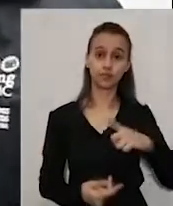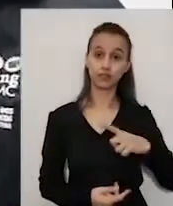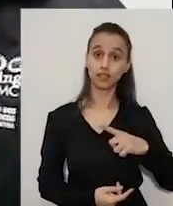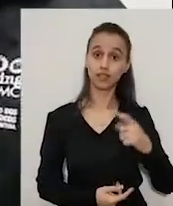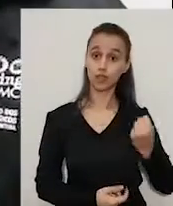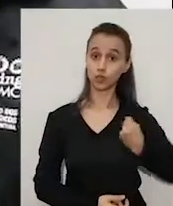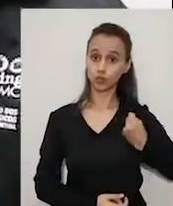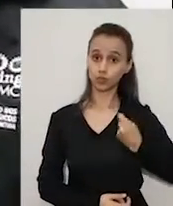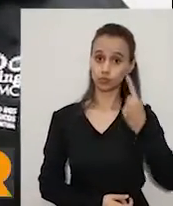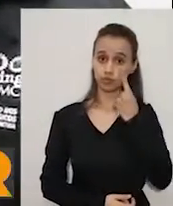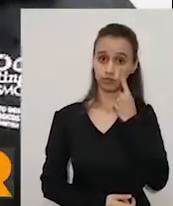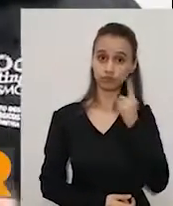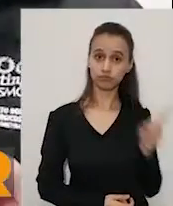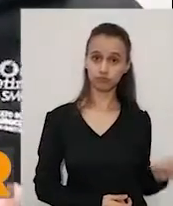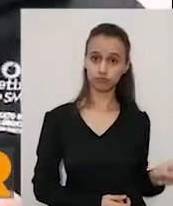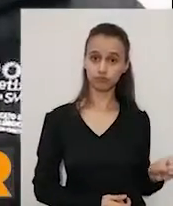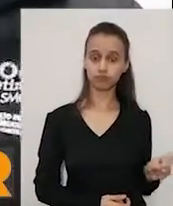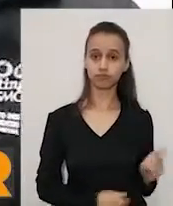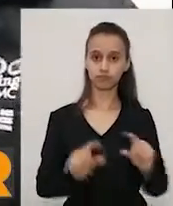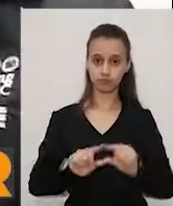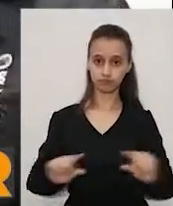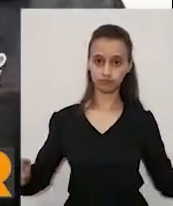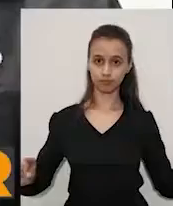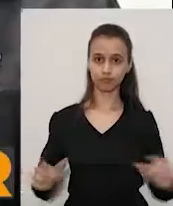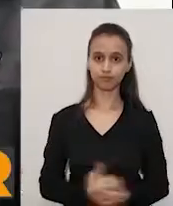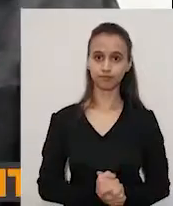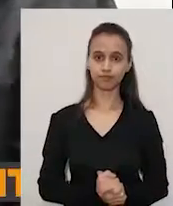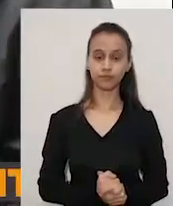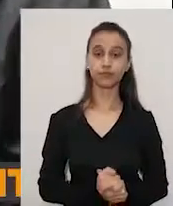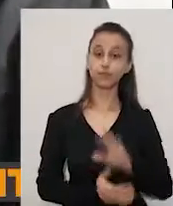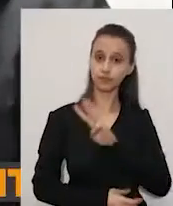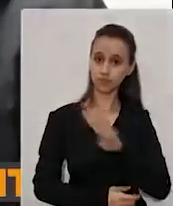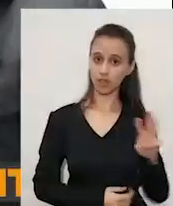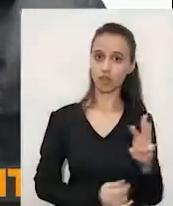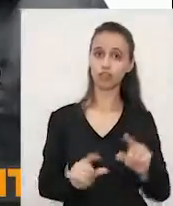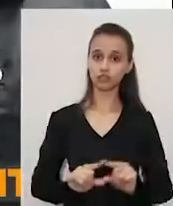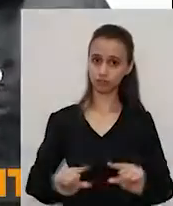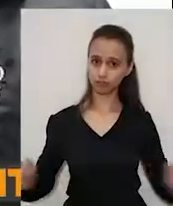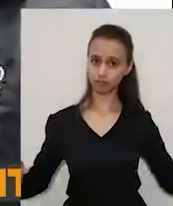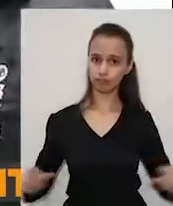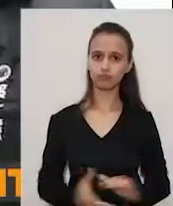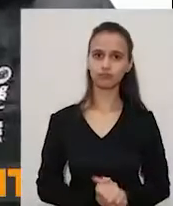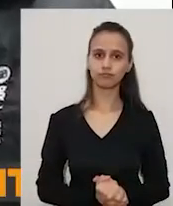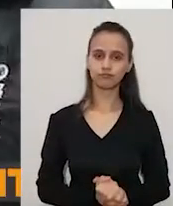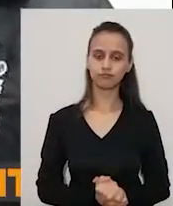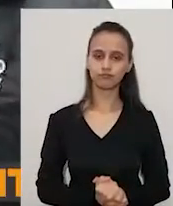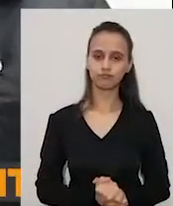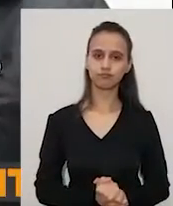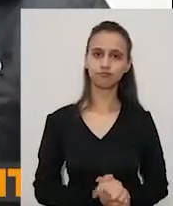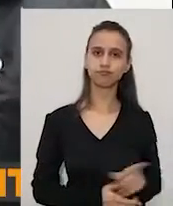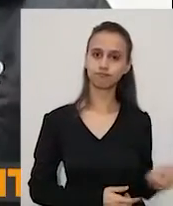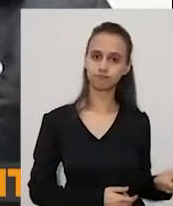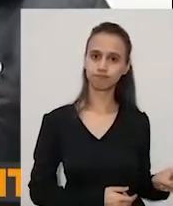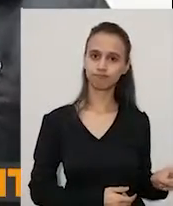-6450, no cimec.com.br ou também no cimec.com.br.